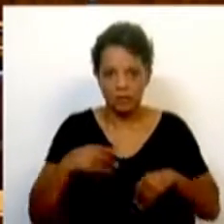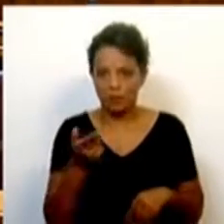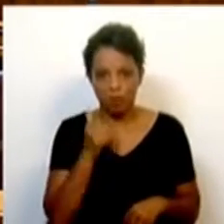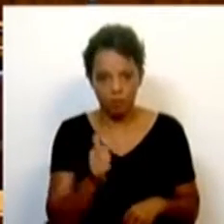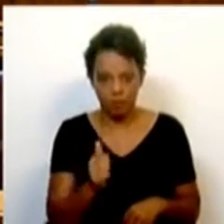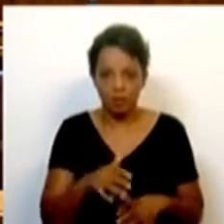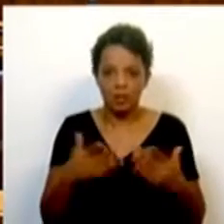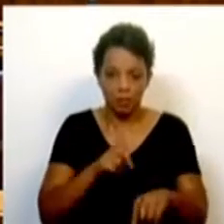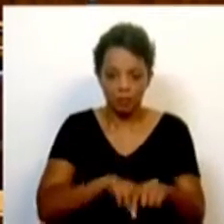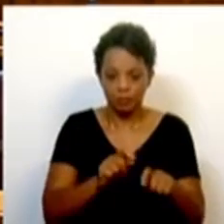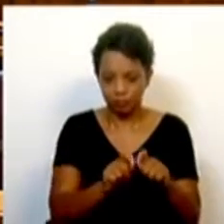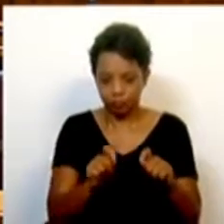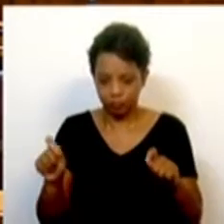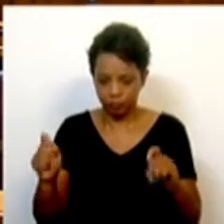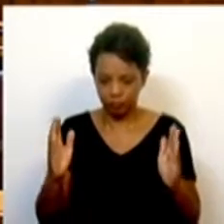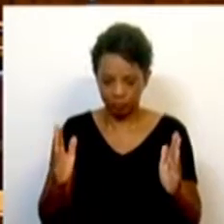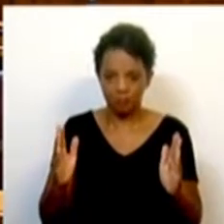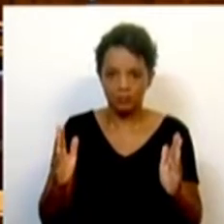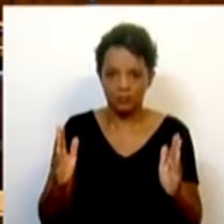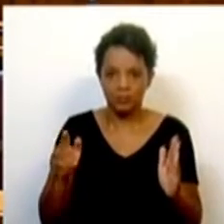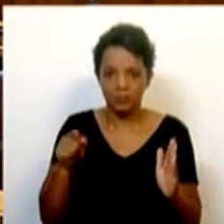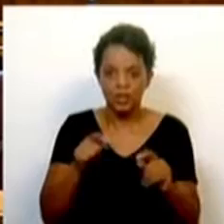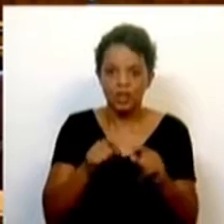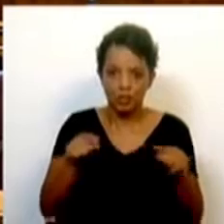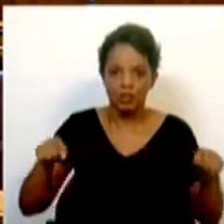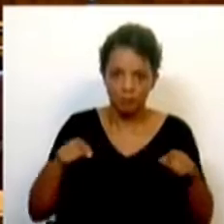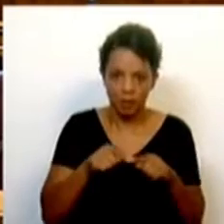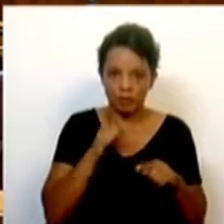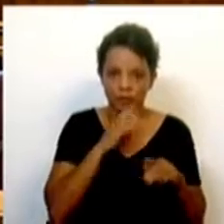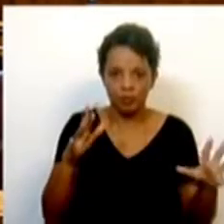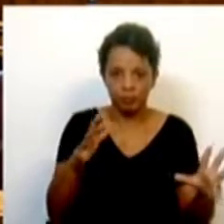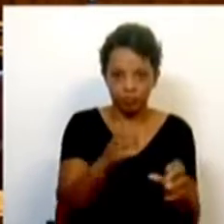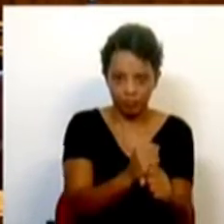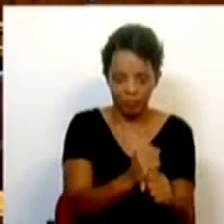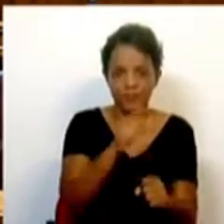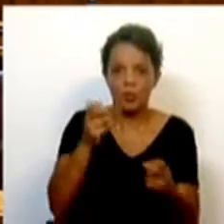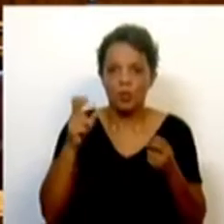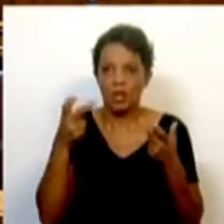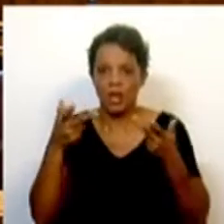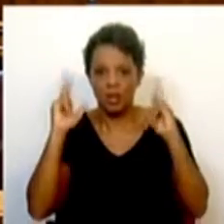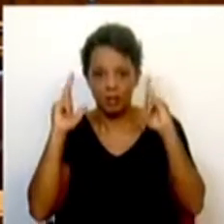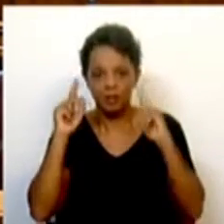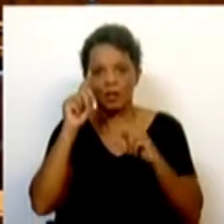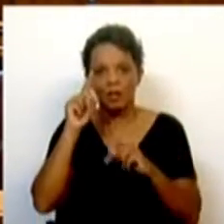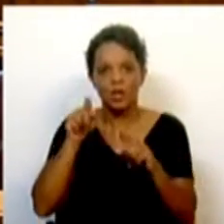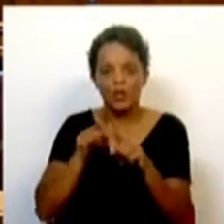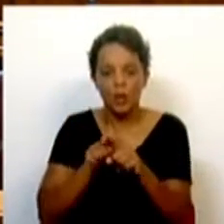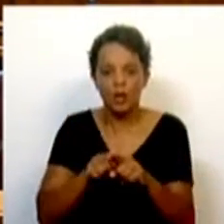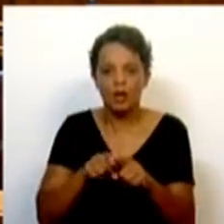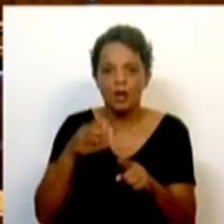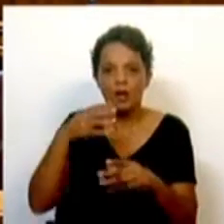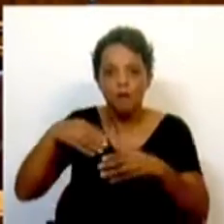portanto, num período relativamente dilatado, esse espaço deve deixar de existir. Também ao ar livre, há exposição passiva.